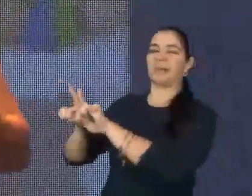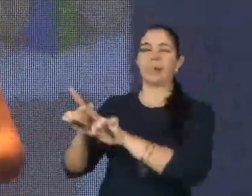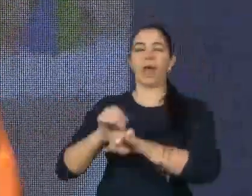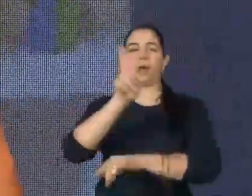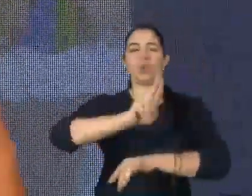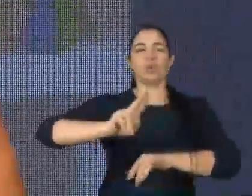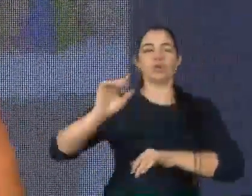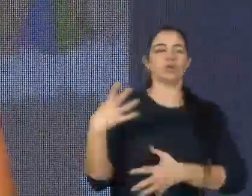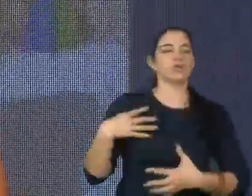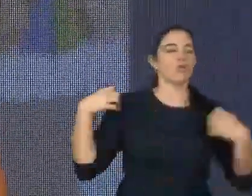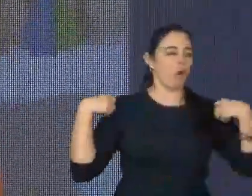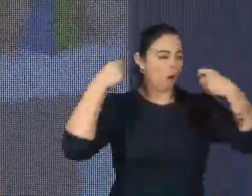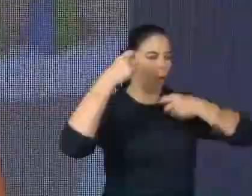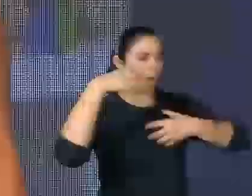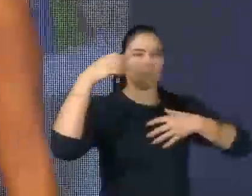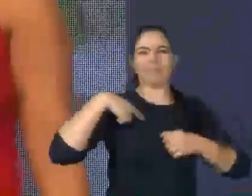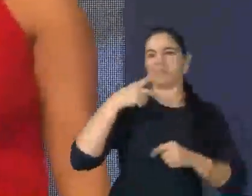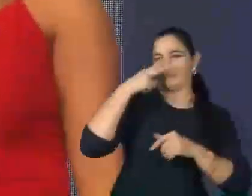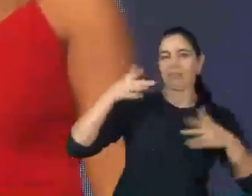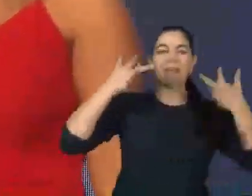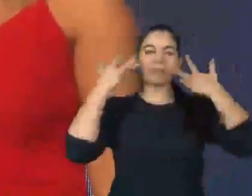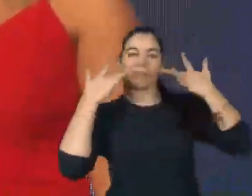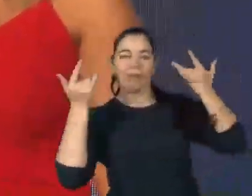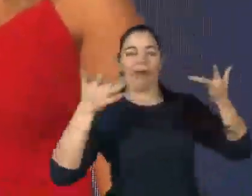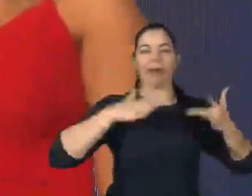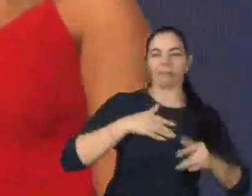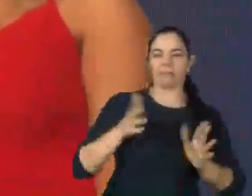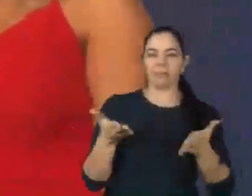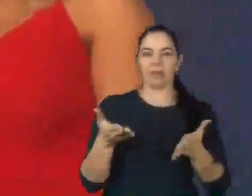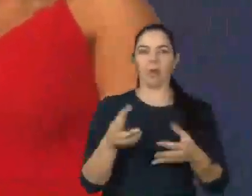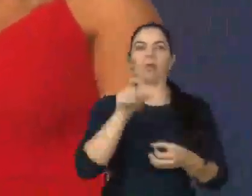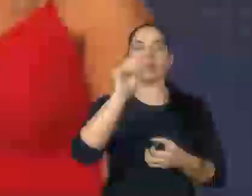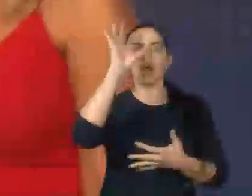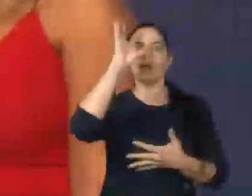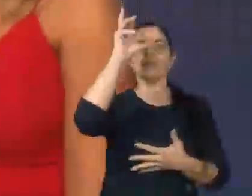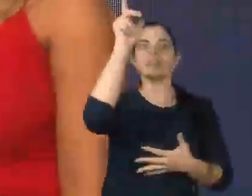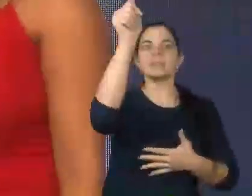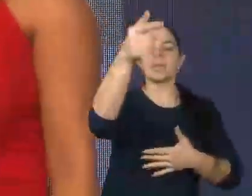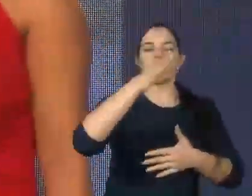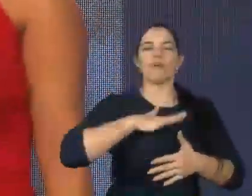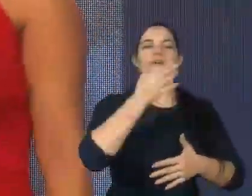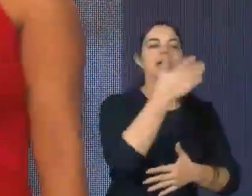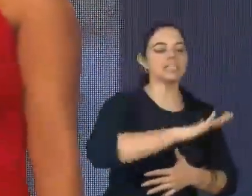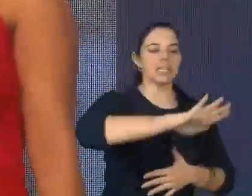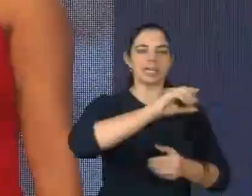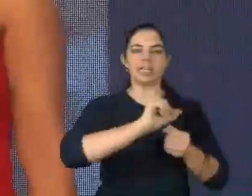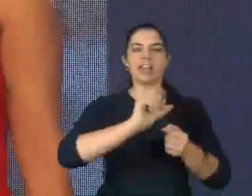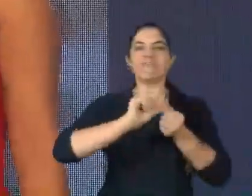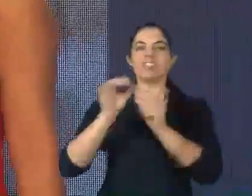usou aulas temáticas. E o que isso gerou para as crianças? Segurança. O professor conseguiu fazer a